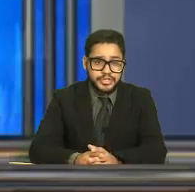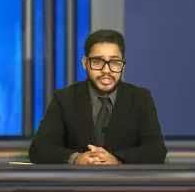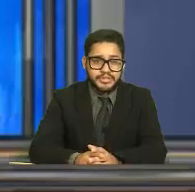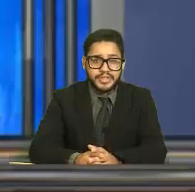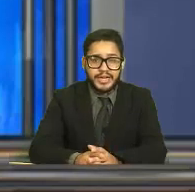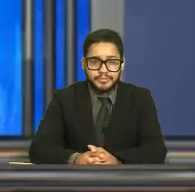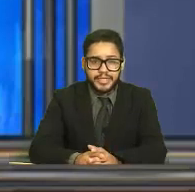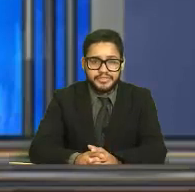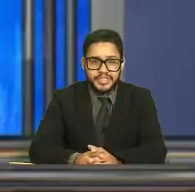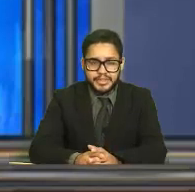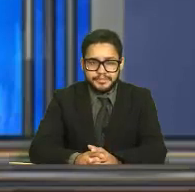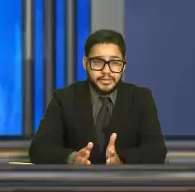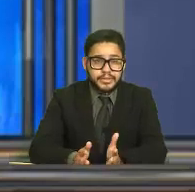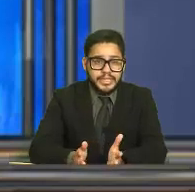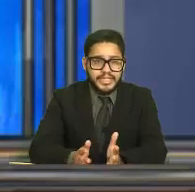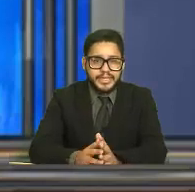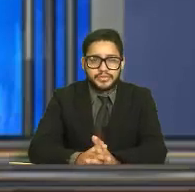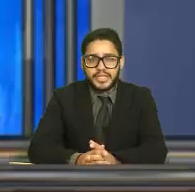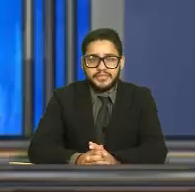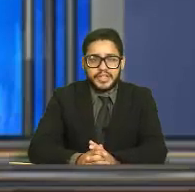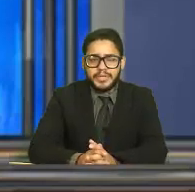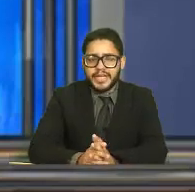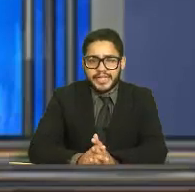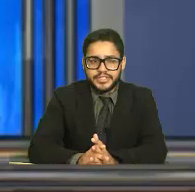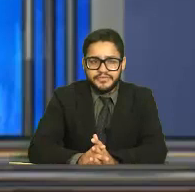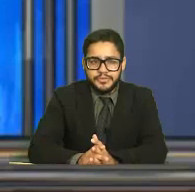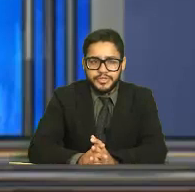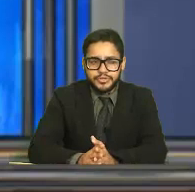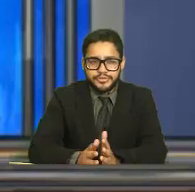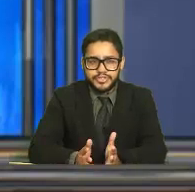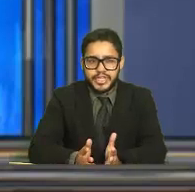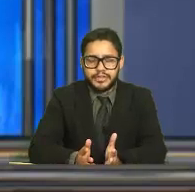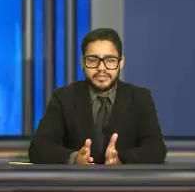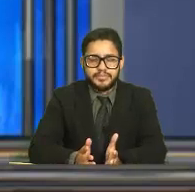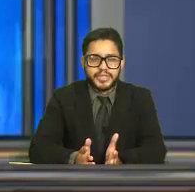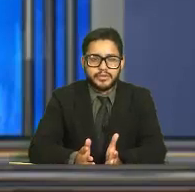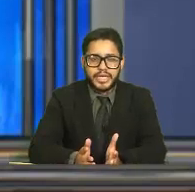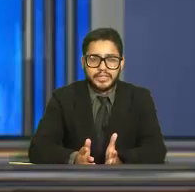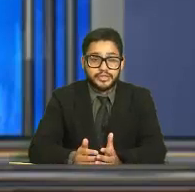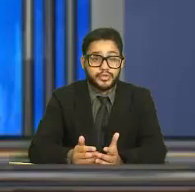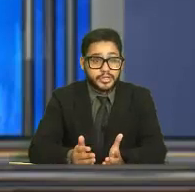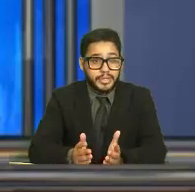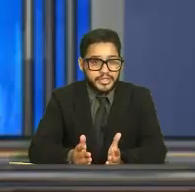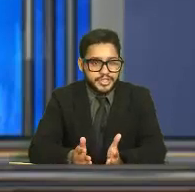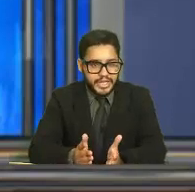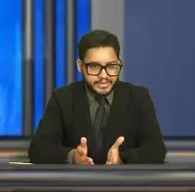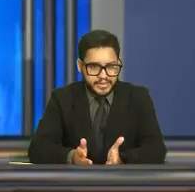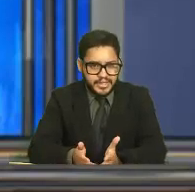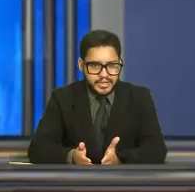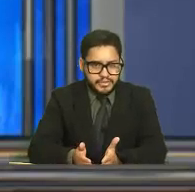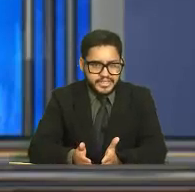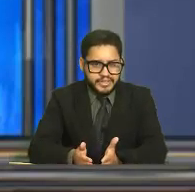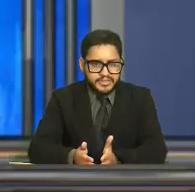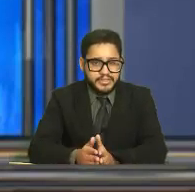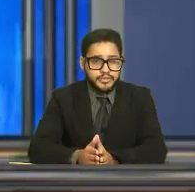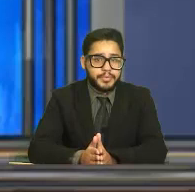condutores Que trafegavam pela avenida E que tal ter e ver Milhares de filmes De todos os gêneros Espetaculares Totalmente de graça